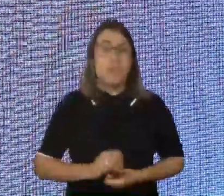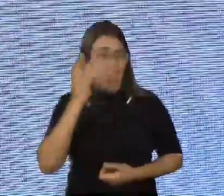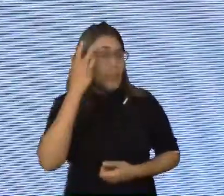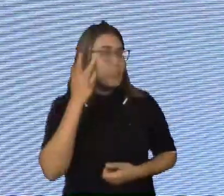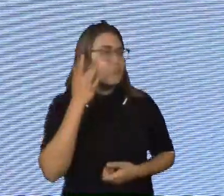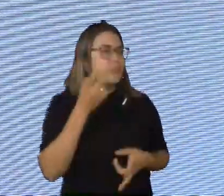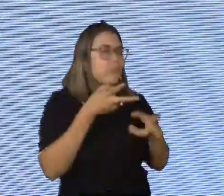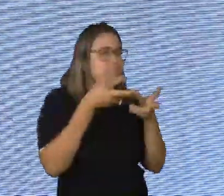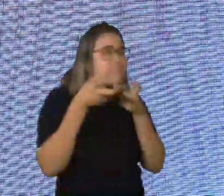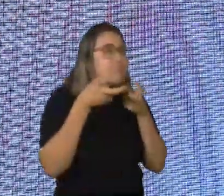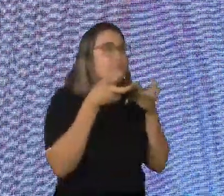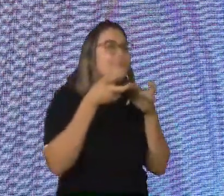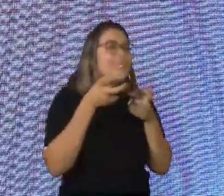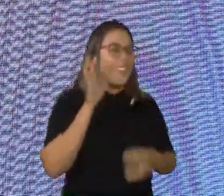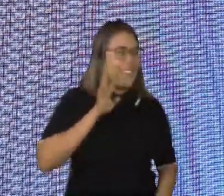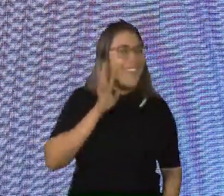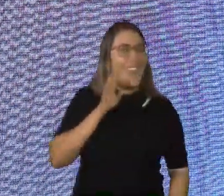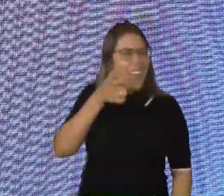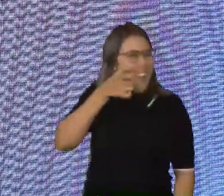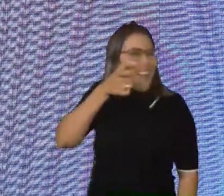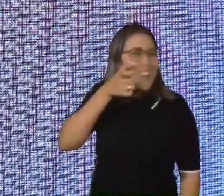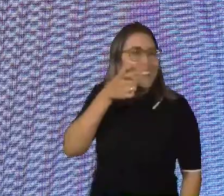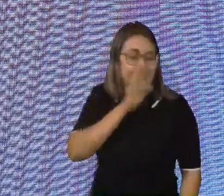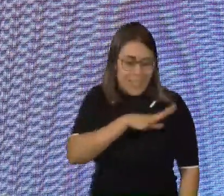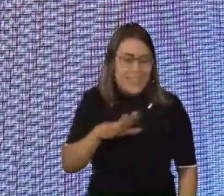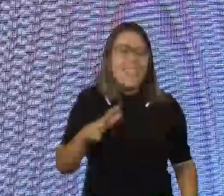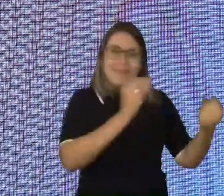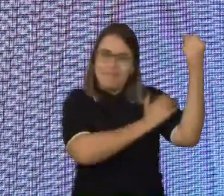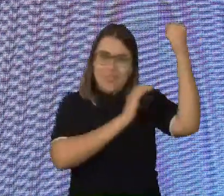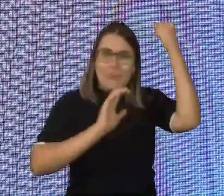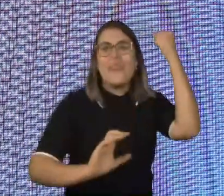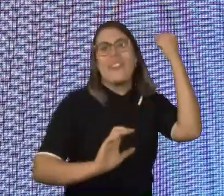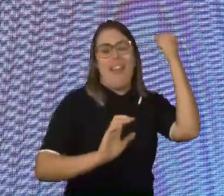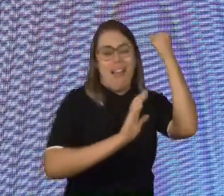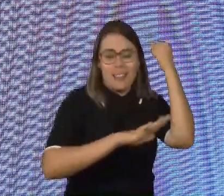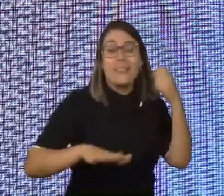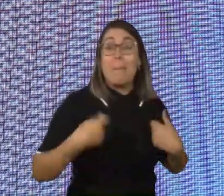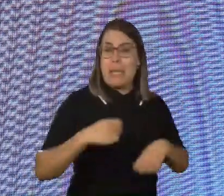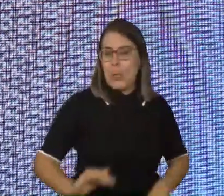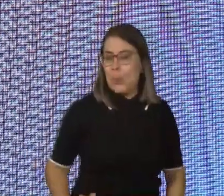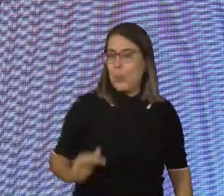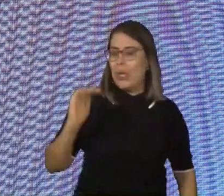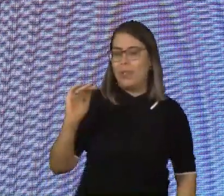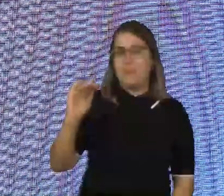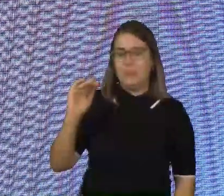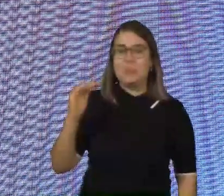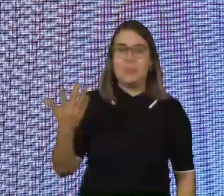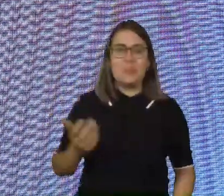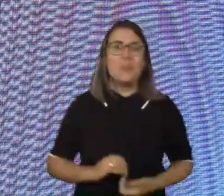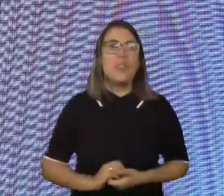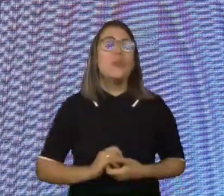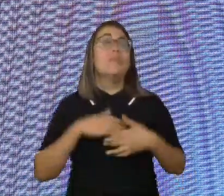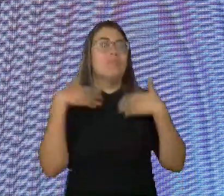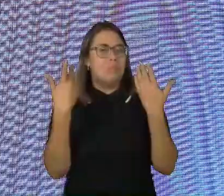ficando interessante. Parece que é importante que as crianças cresçam aí e tenham o seu empoderamento. Então,